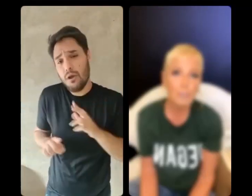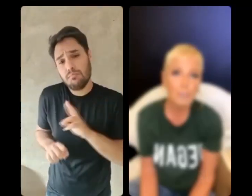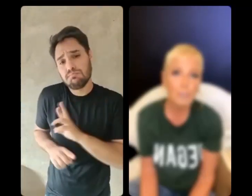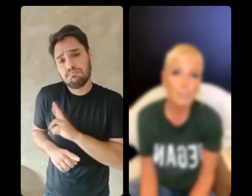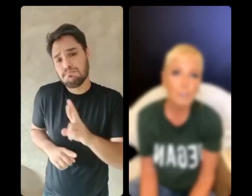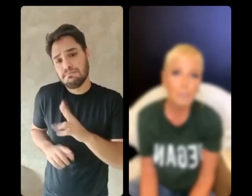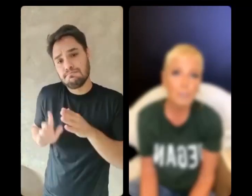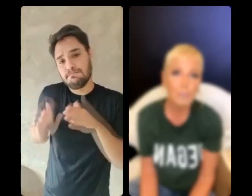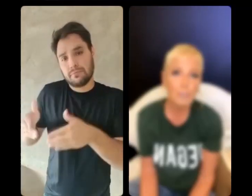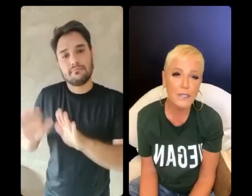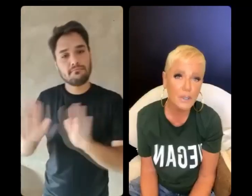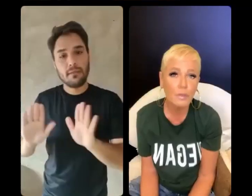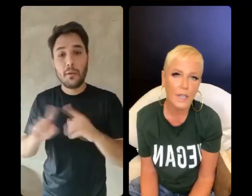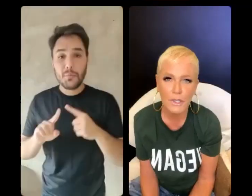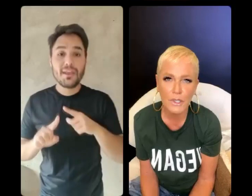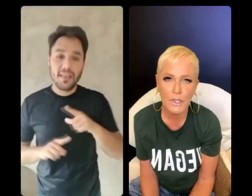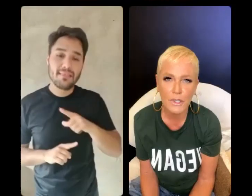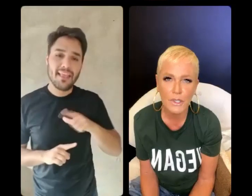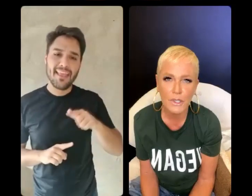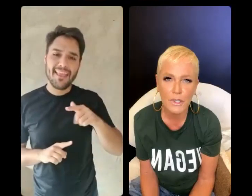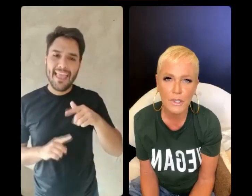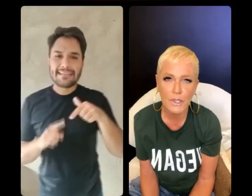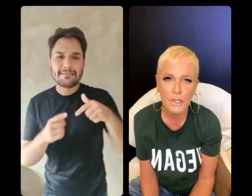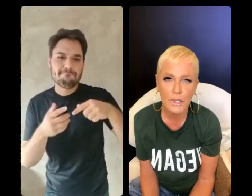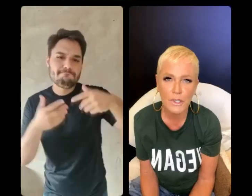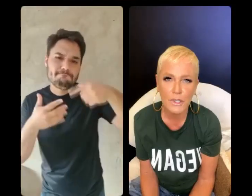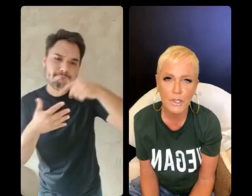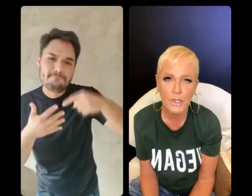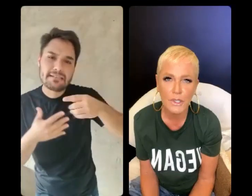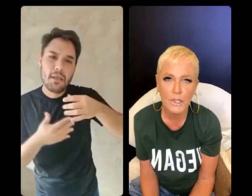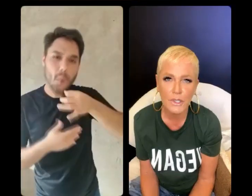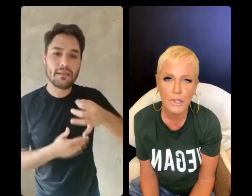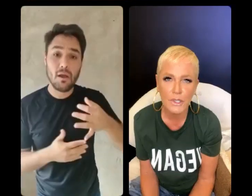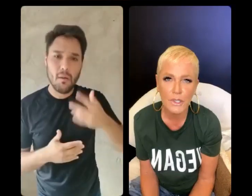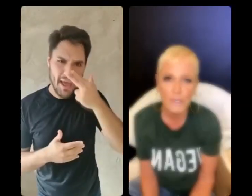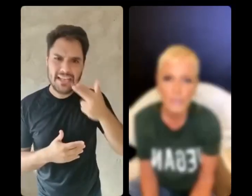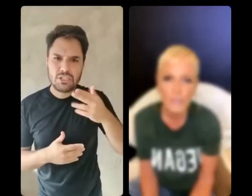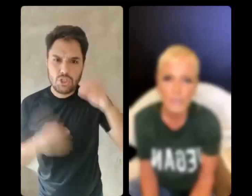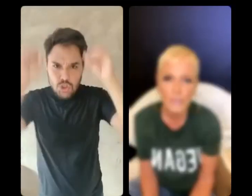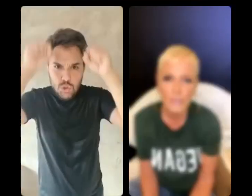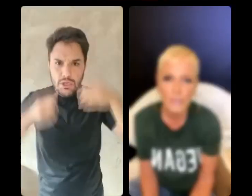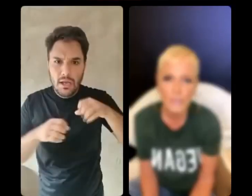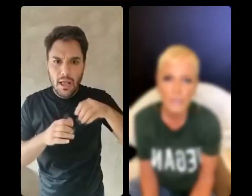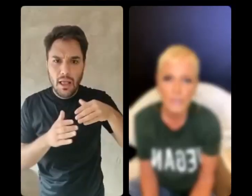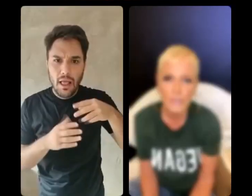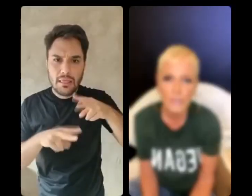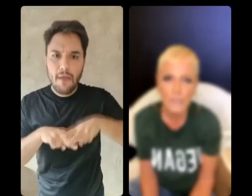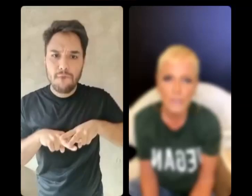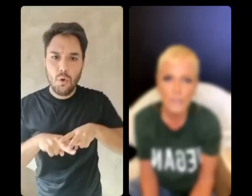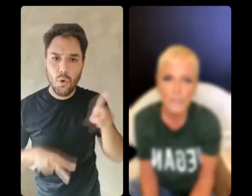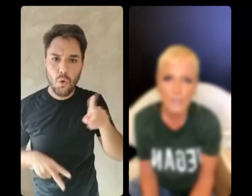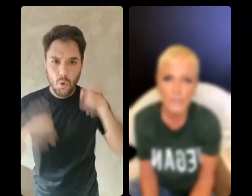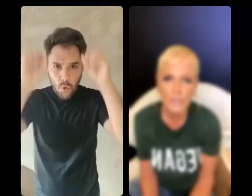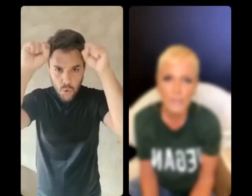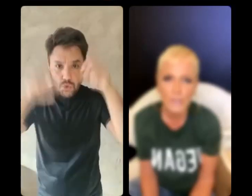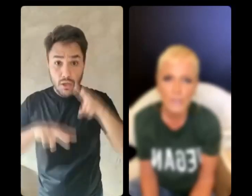né? Porque existe essa validação, existe muito essa validação. Travou? que aconteceu? Travou aqui, gente? A Xuxa travou?